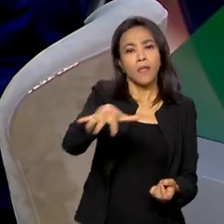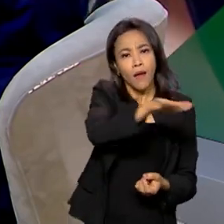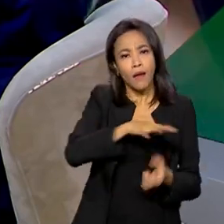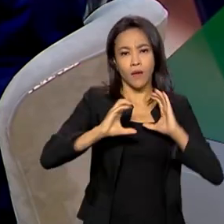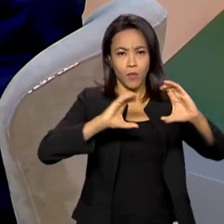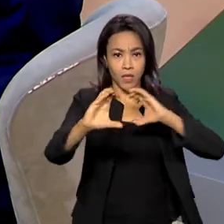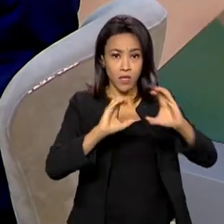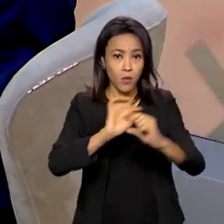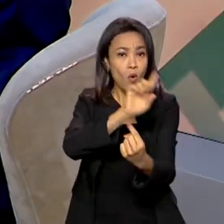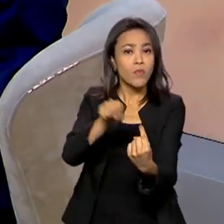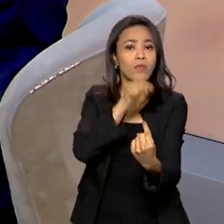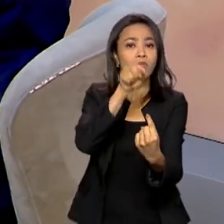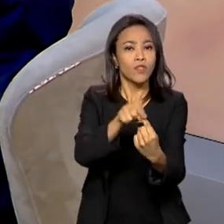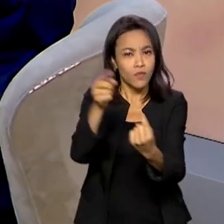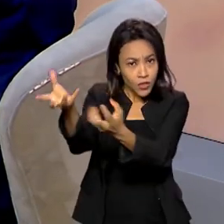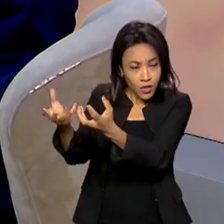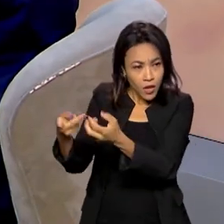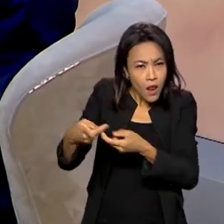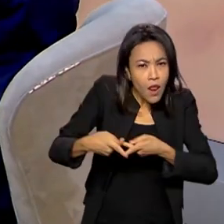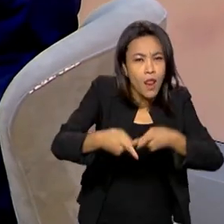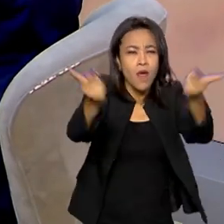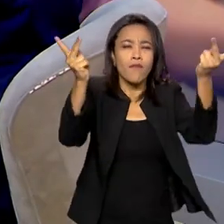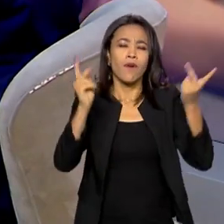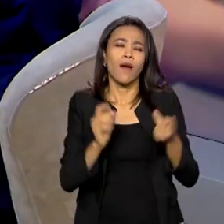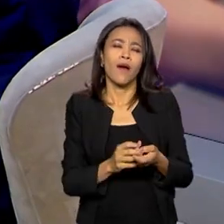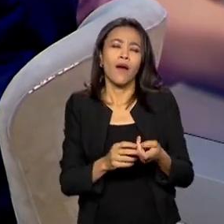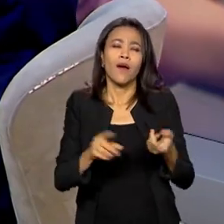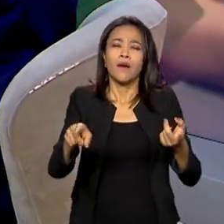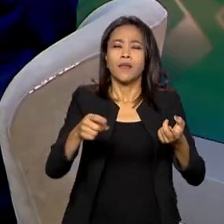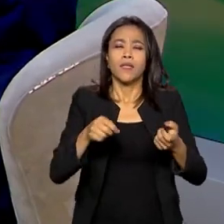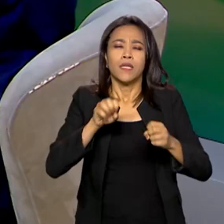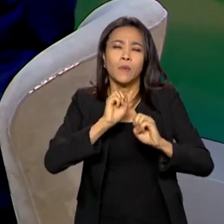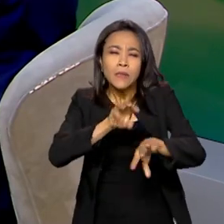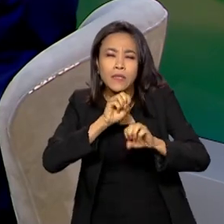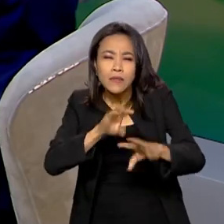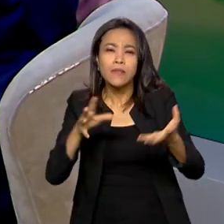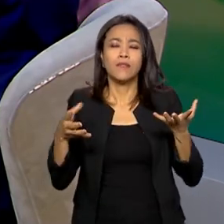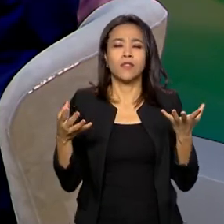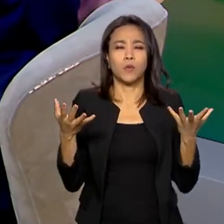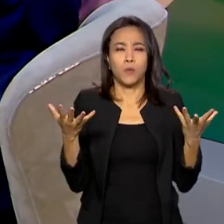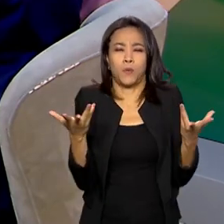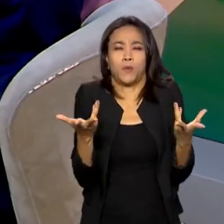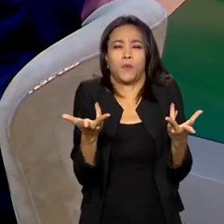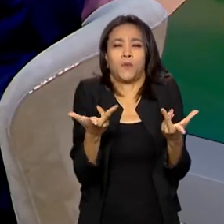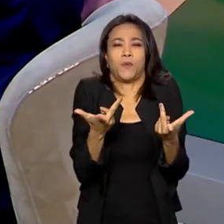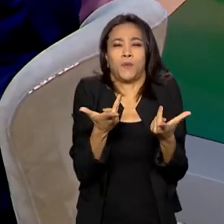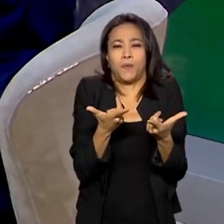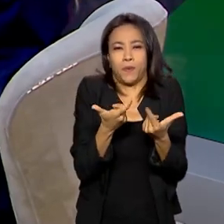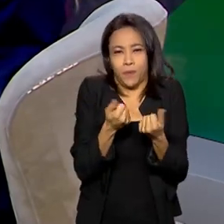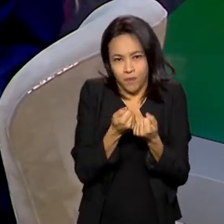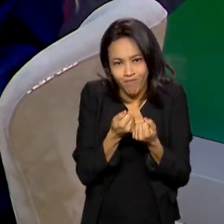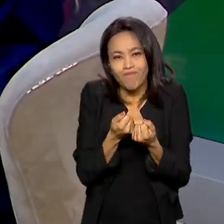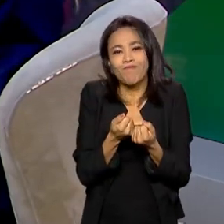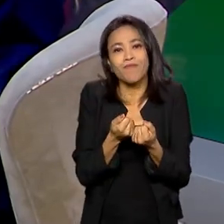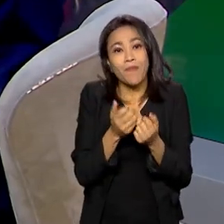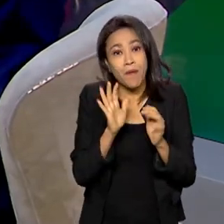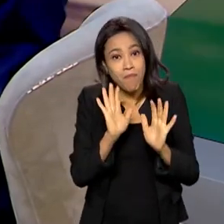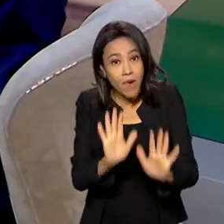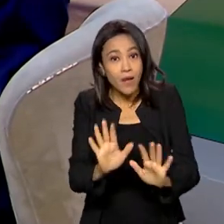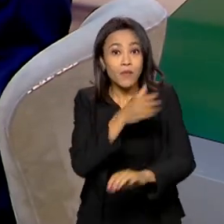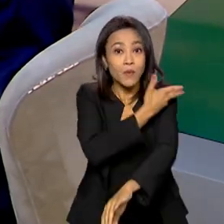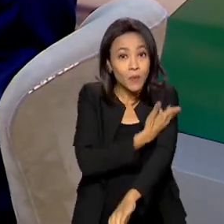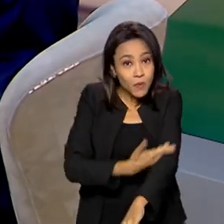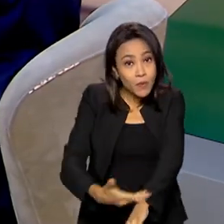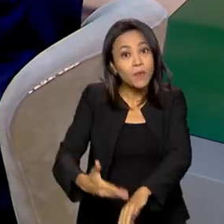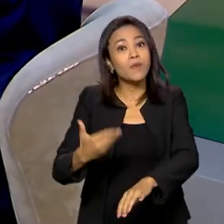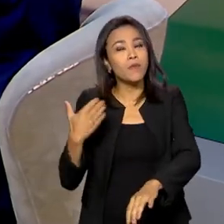um conteúdo erudito, educativo. E, no entanto, o que a prática demonstrou, o senhor